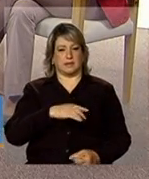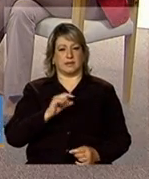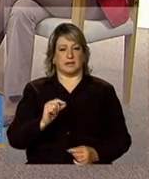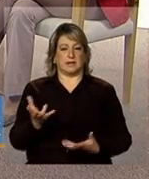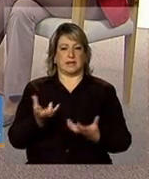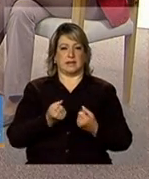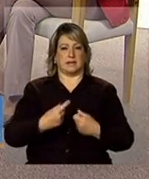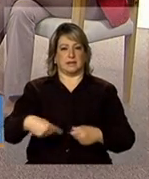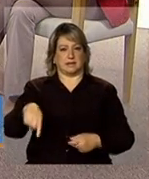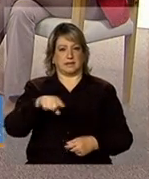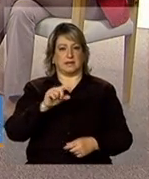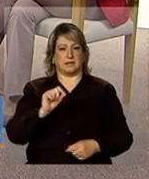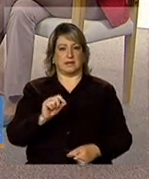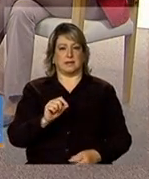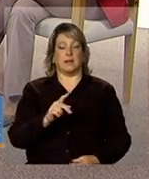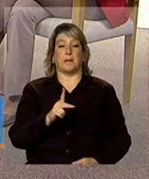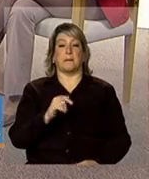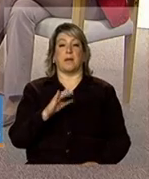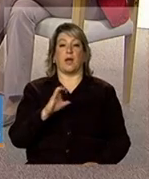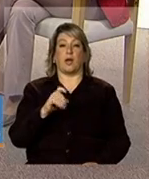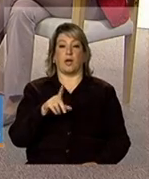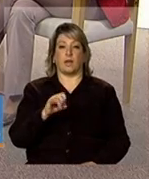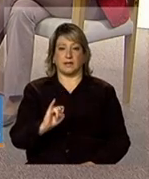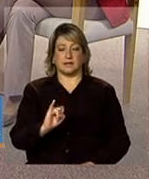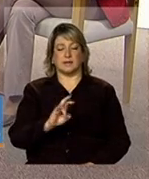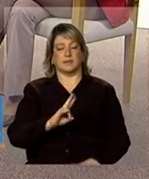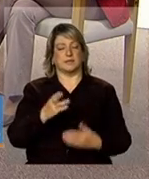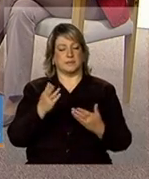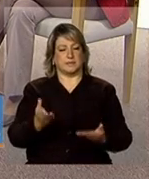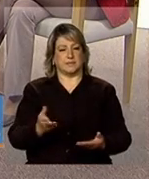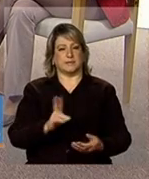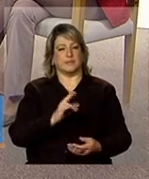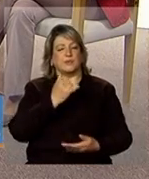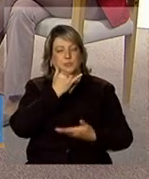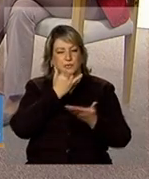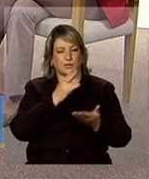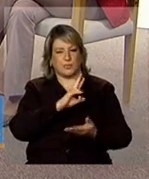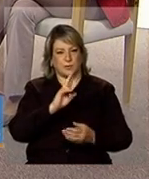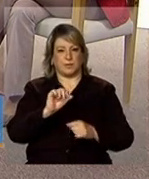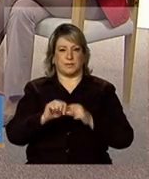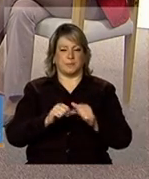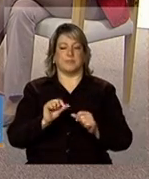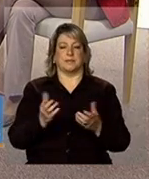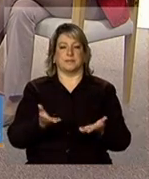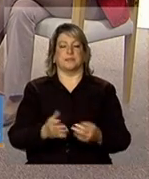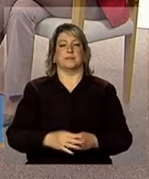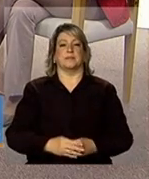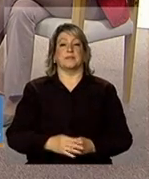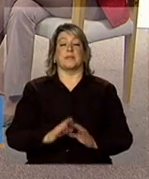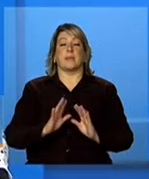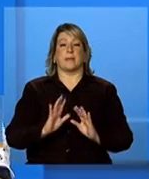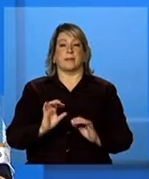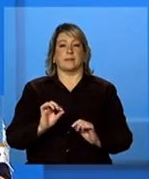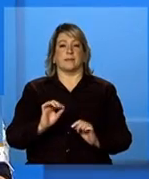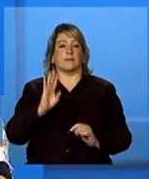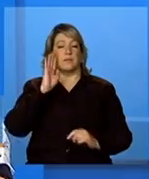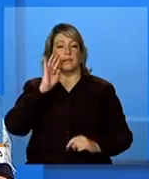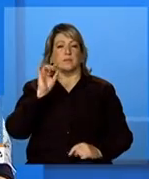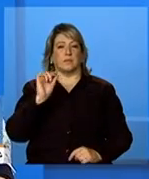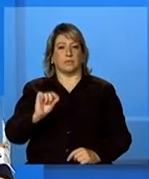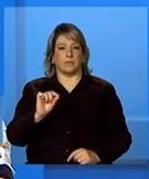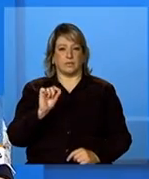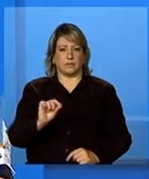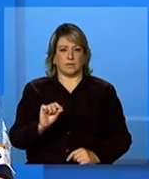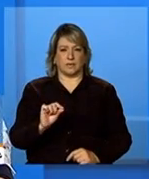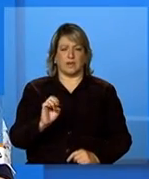Piccoli errei Piccoli gente então desculpe aí mas vamos lá em linha geral o que é que